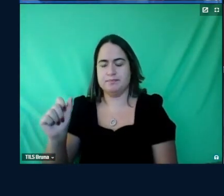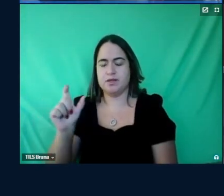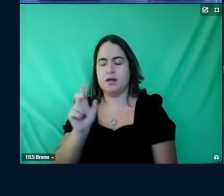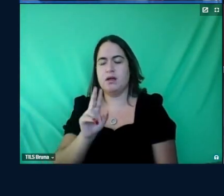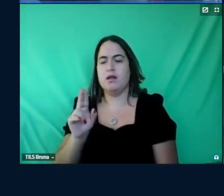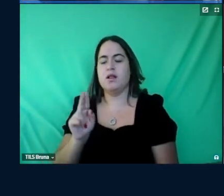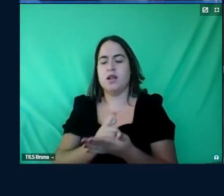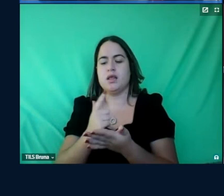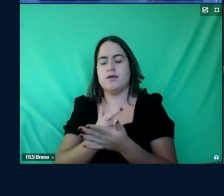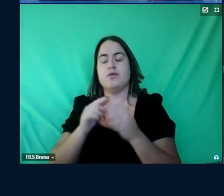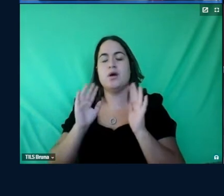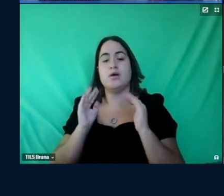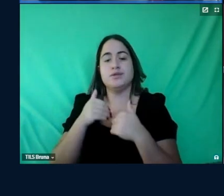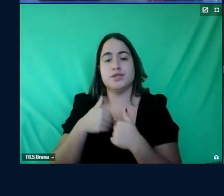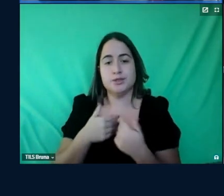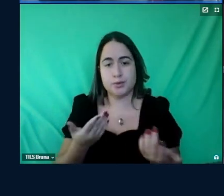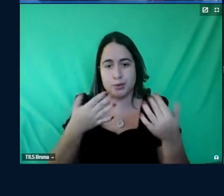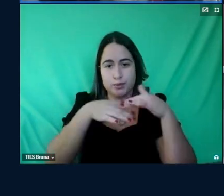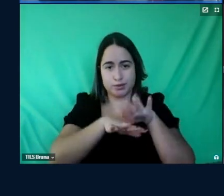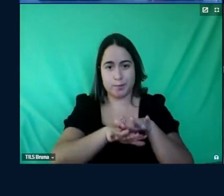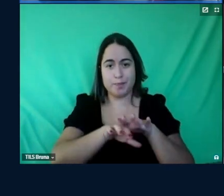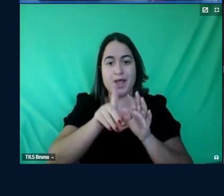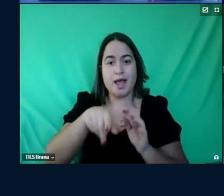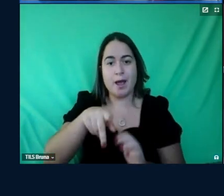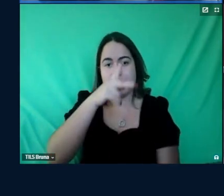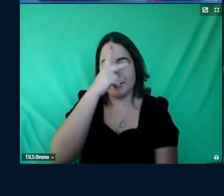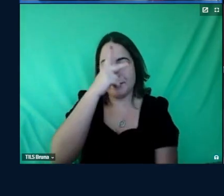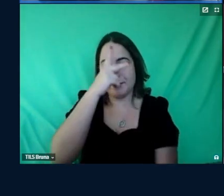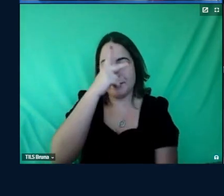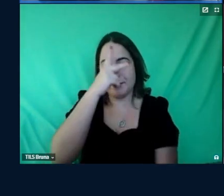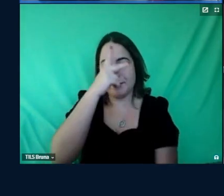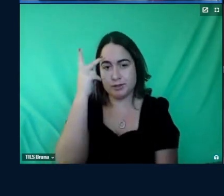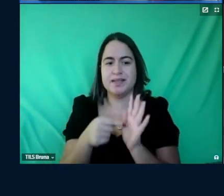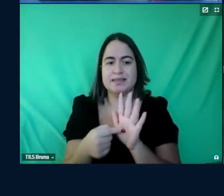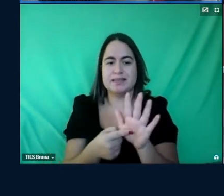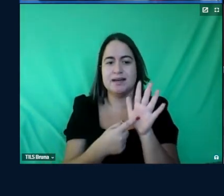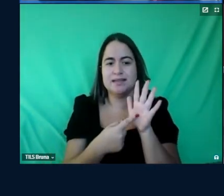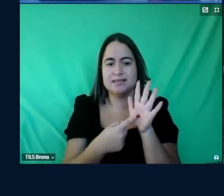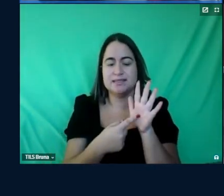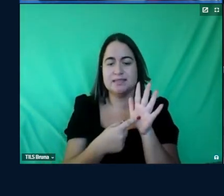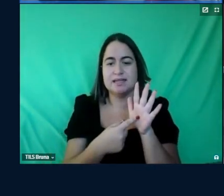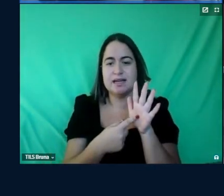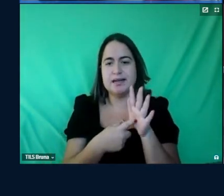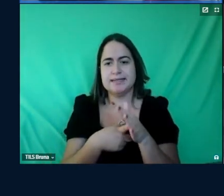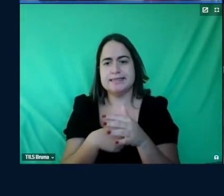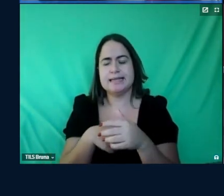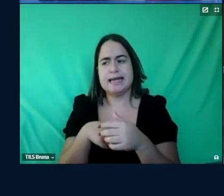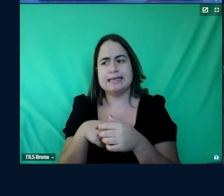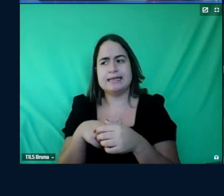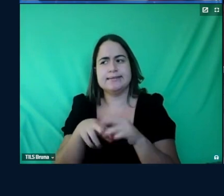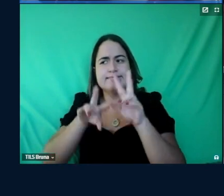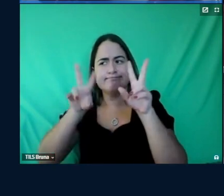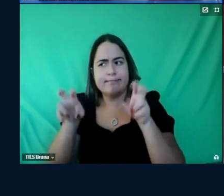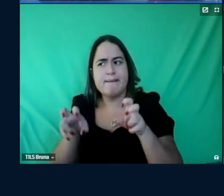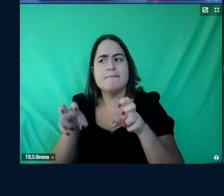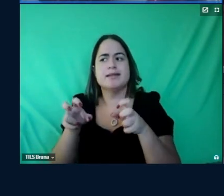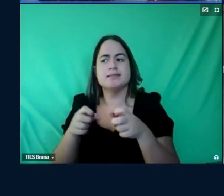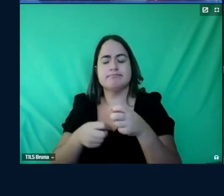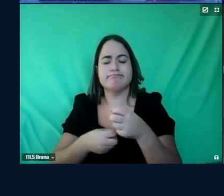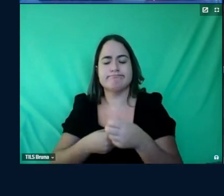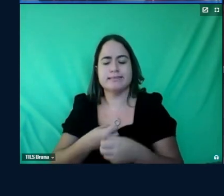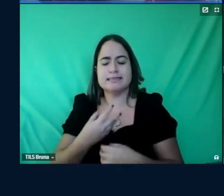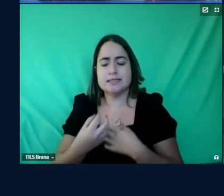ele é uma pessoa assim que ele traz é um teórico que traz muitas questões afetivas e usa muitas